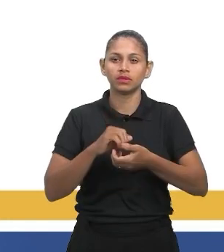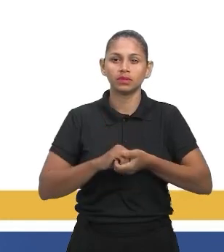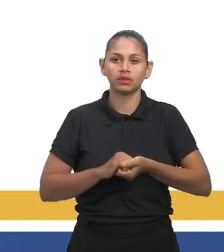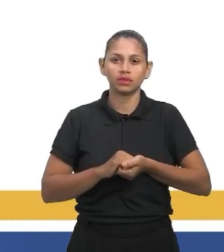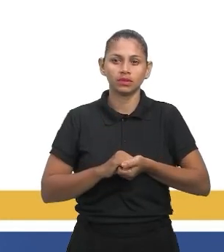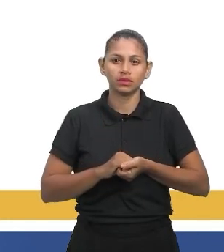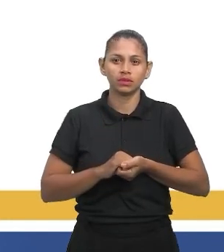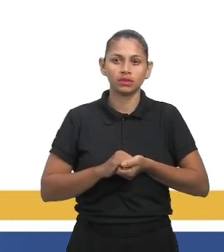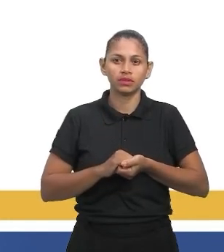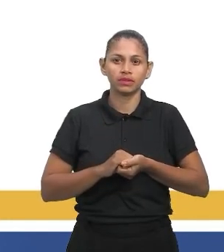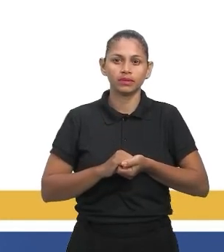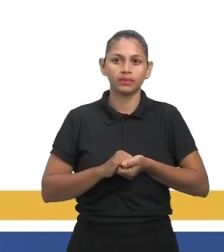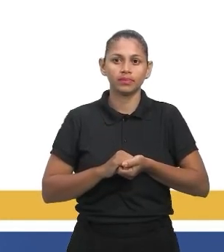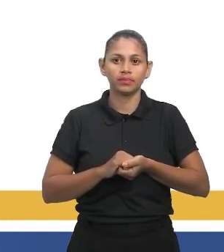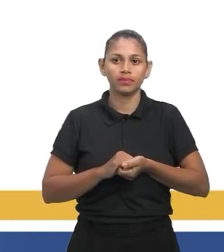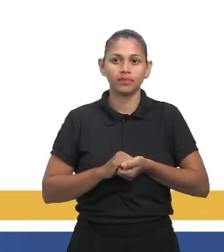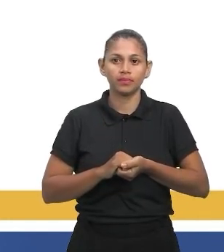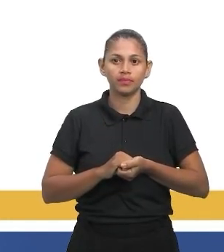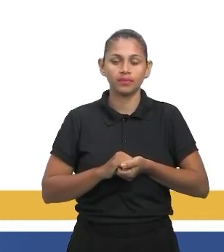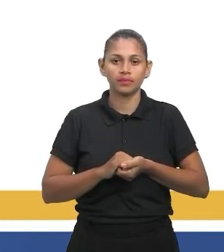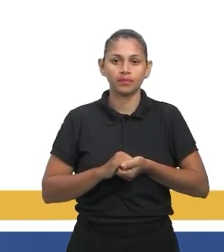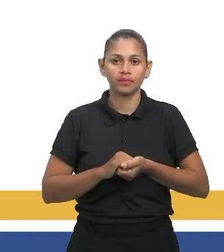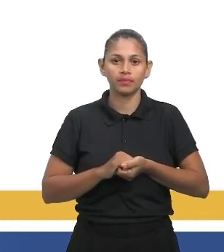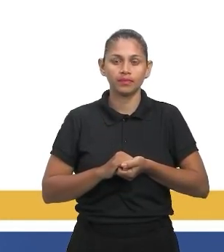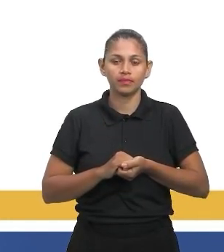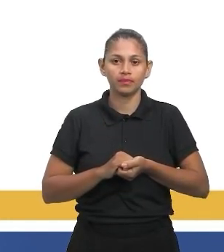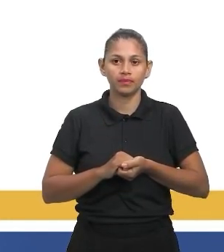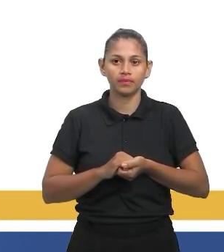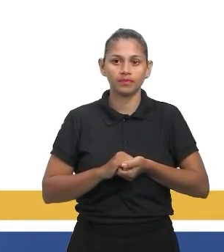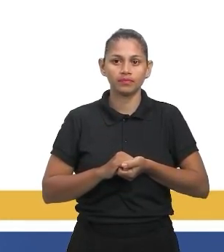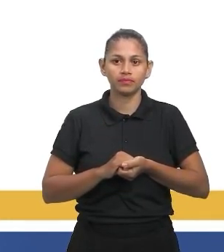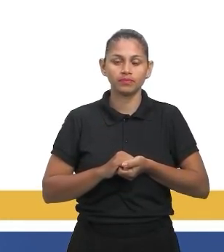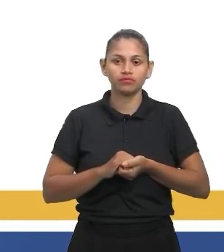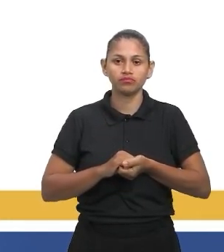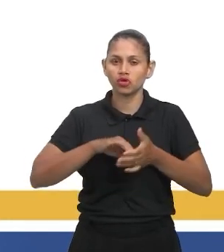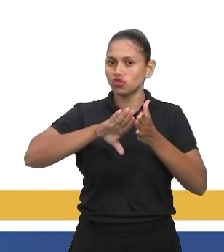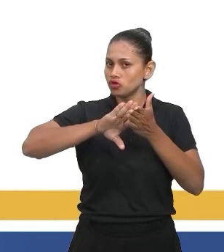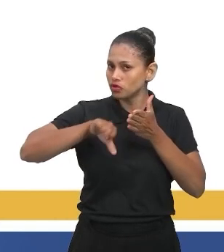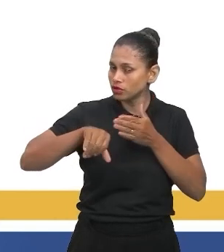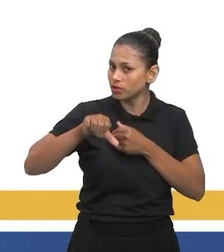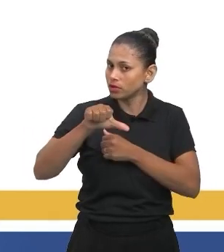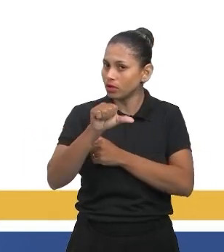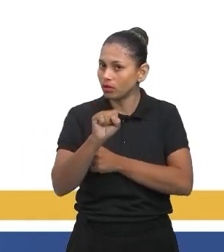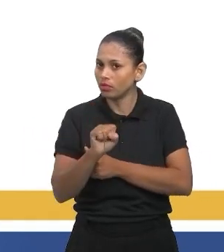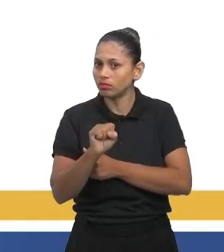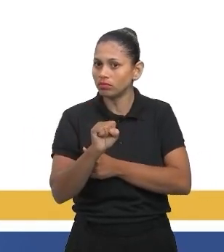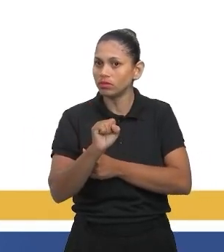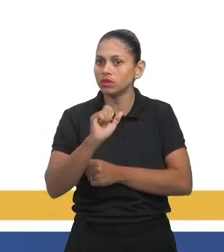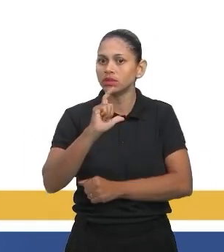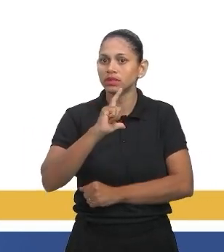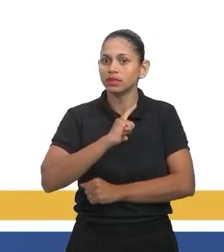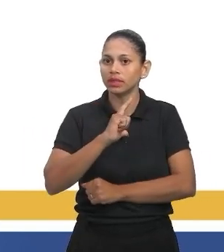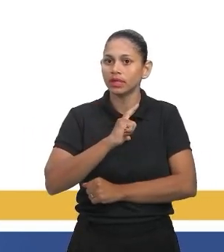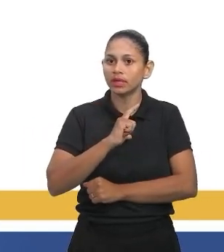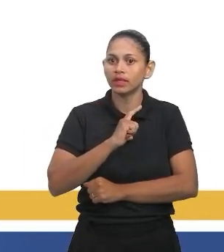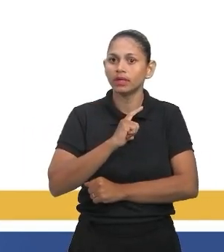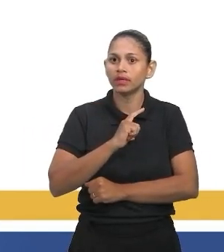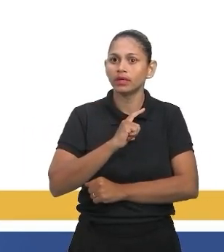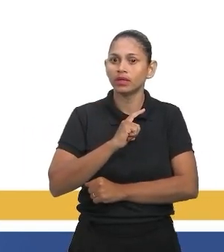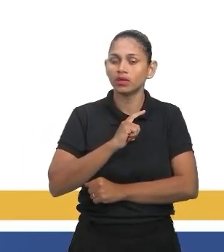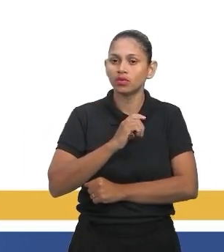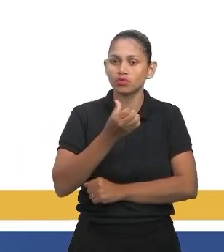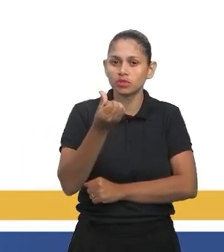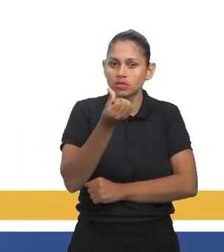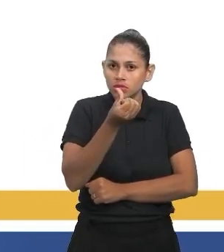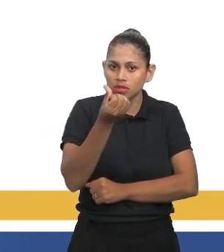Elimino os dois, seis. Quatro. Elimino um oito e um. E vou ter o sexto número, que é um oito. Quem vem